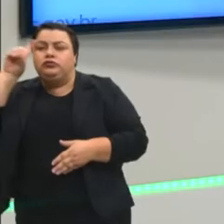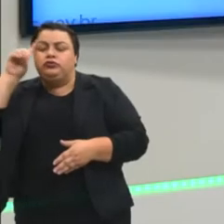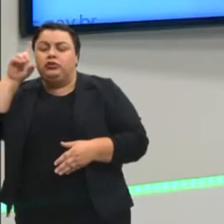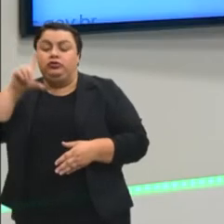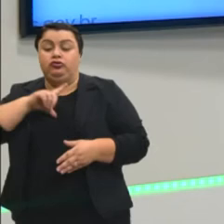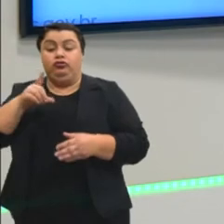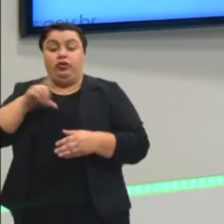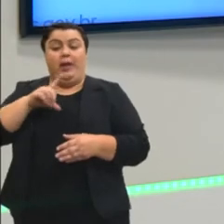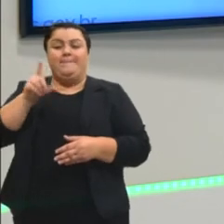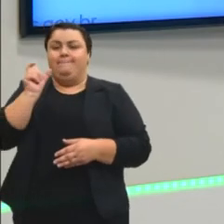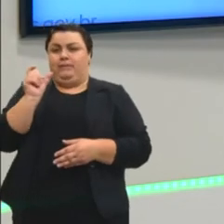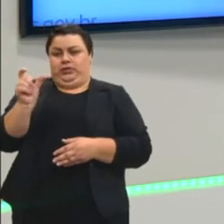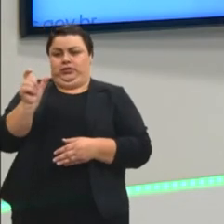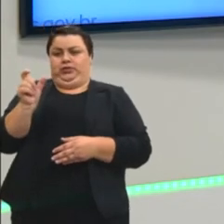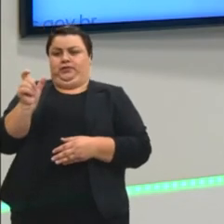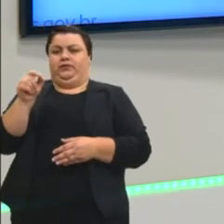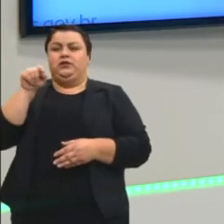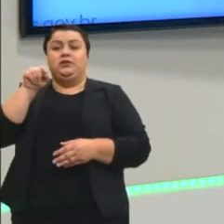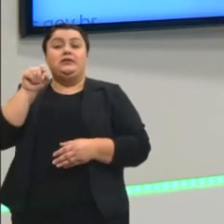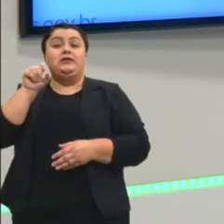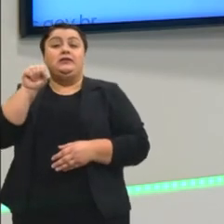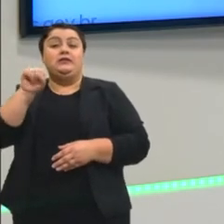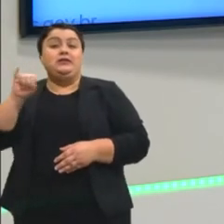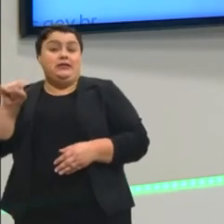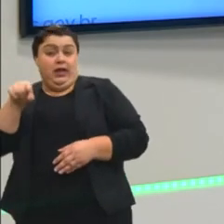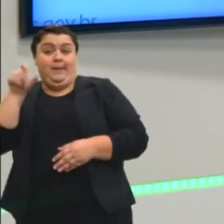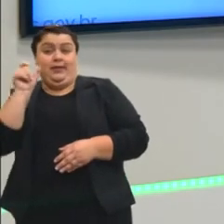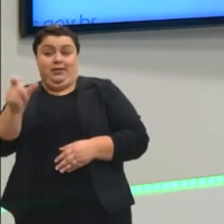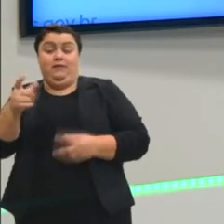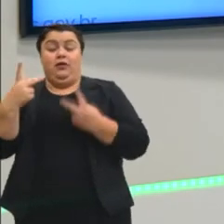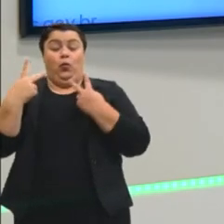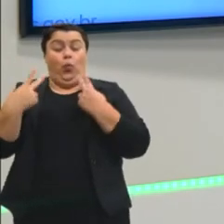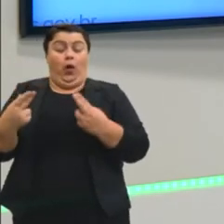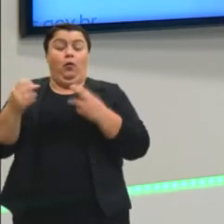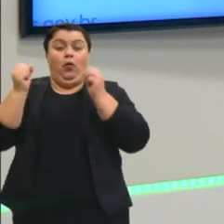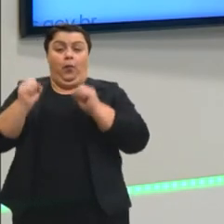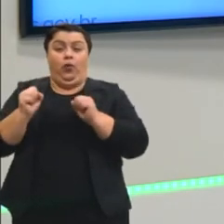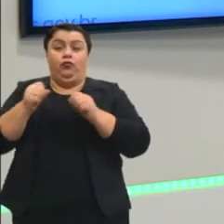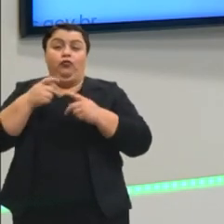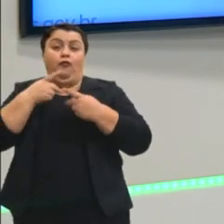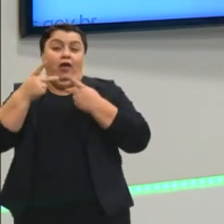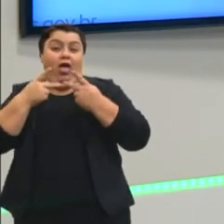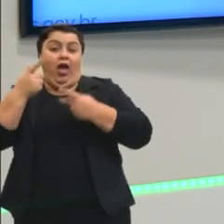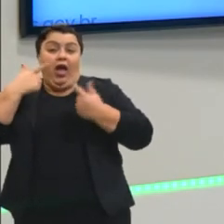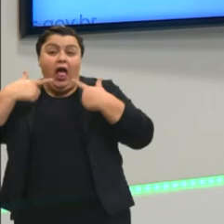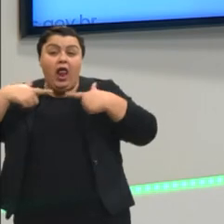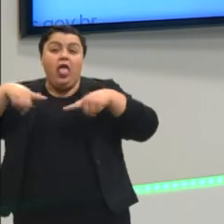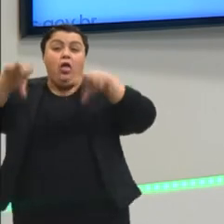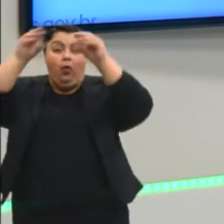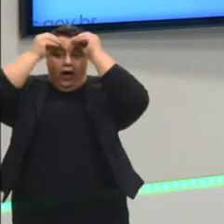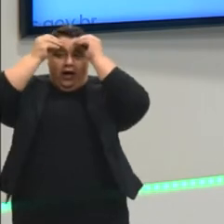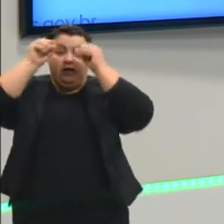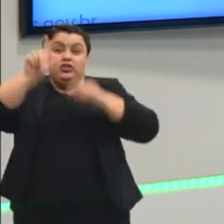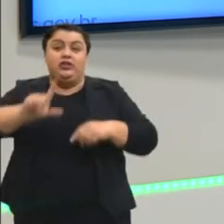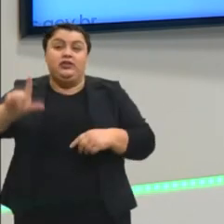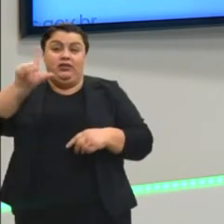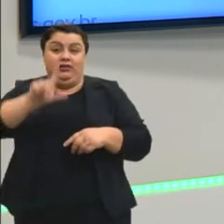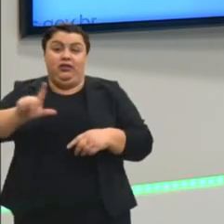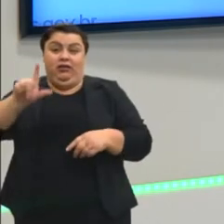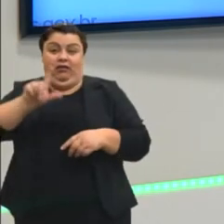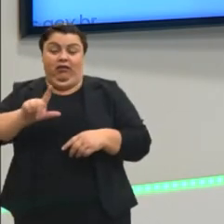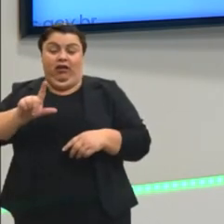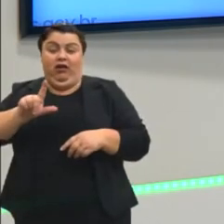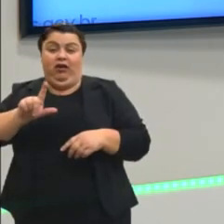Se as palavras são as mesmas, eu posso dizer que a linguagem literária e a não literária, elas são iguais, elas são